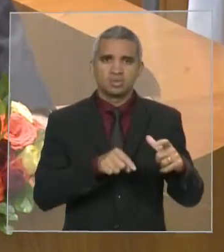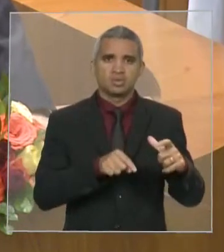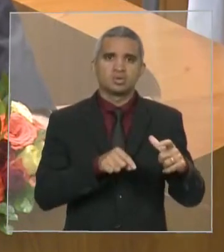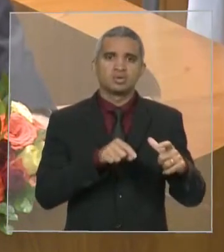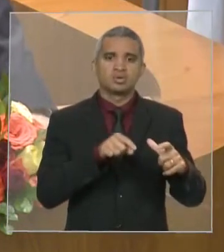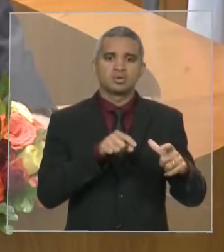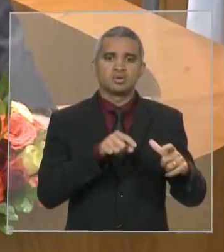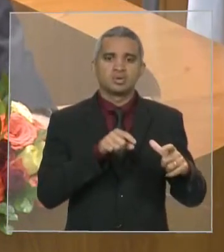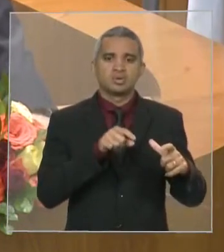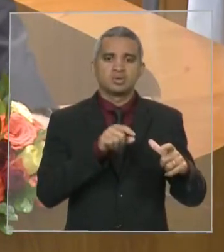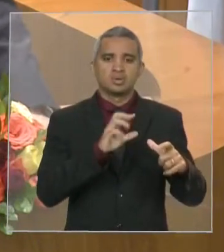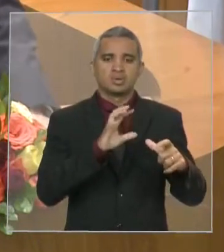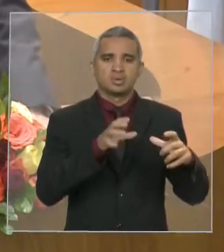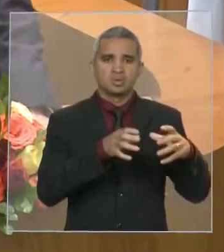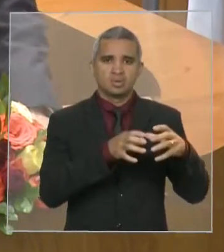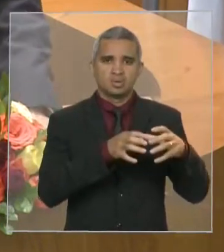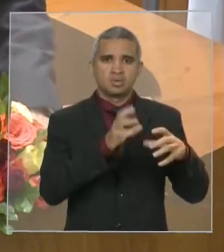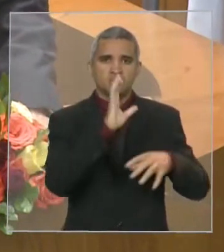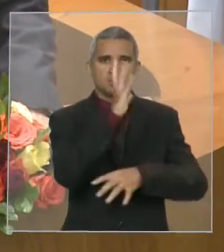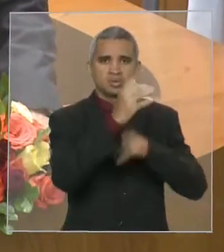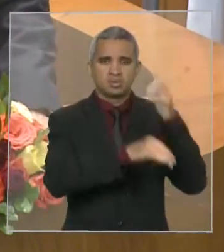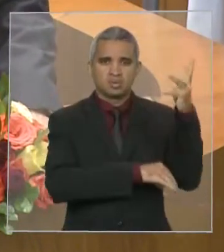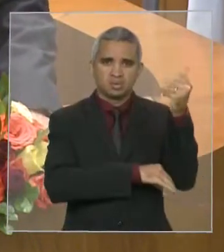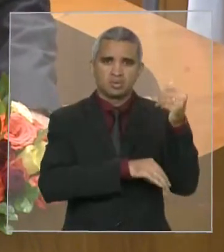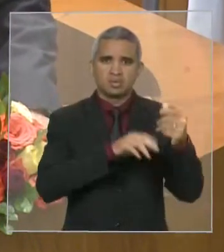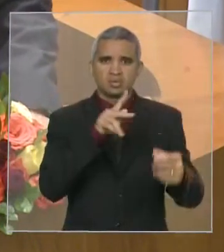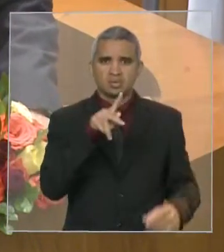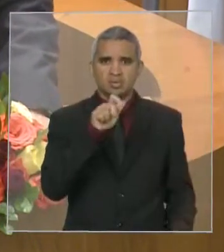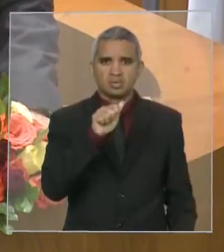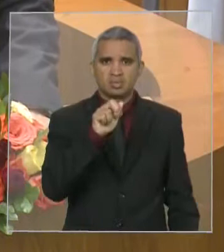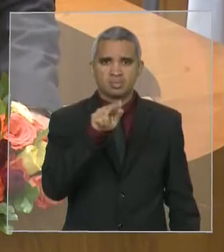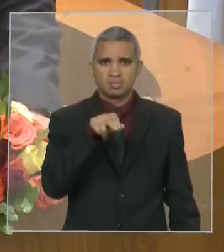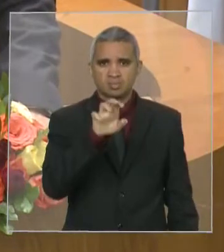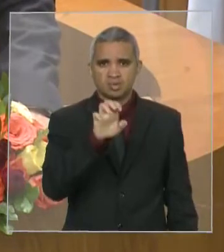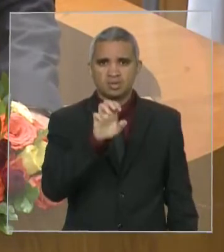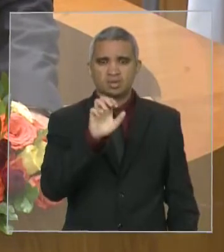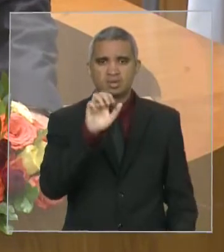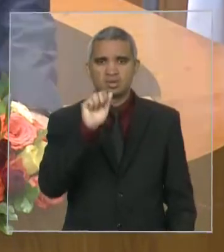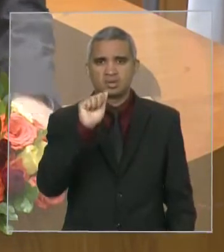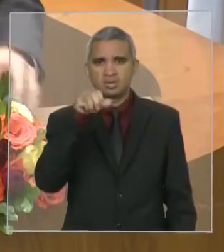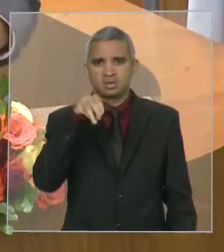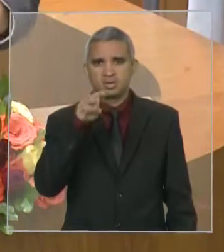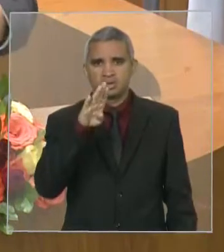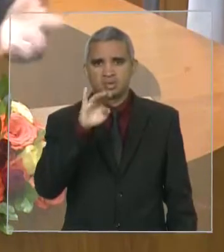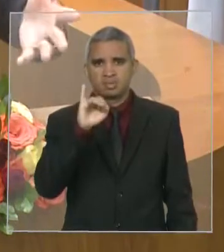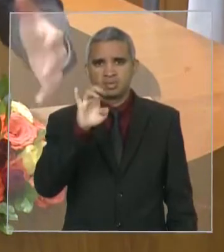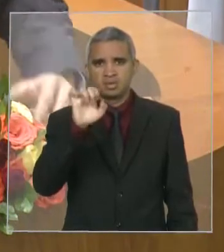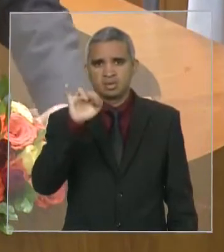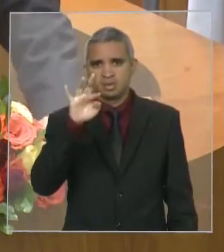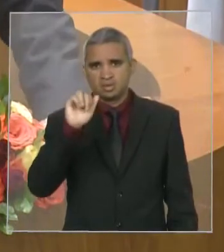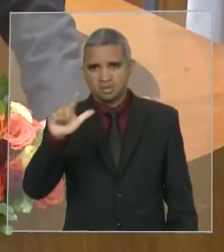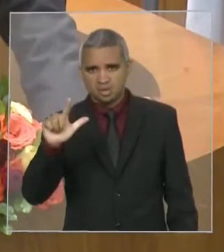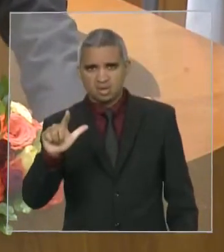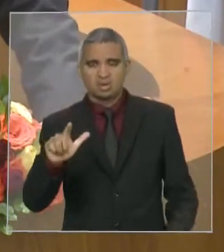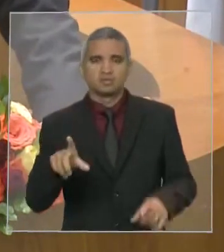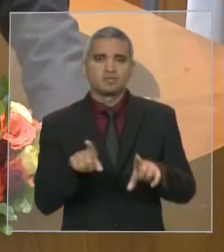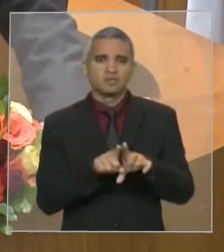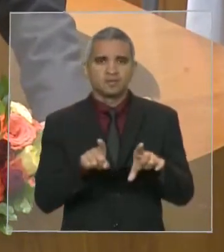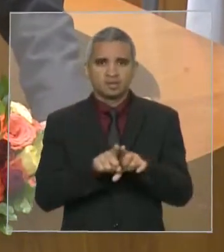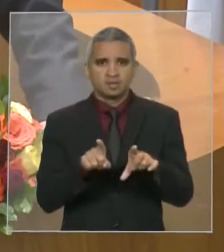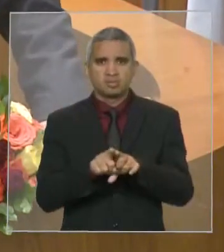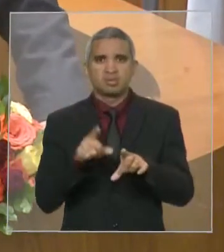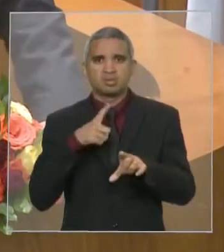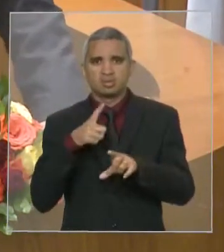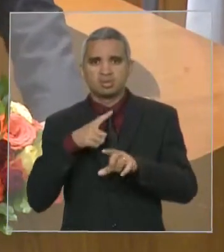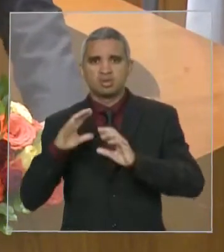parque ambiental da nossa cidade. A recuperação do CAIC, que o governo passado deixou abandonado. E, infelizmente, nossos representantes não usaram essa tribuna